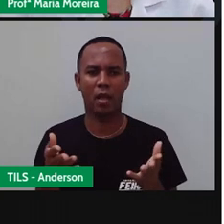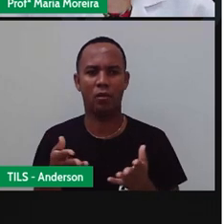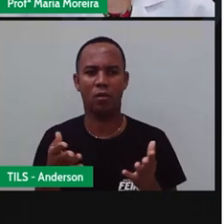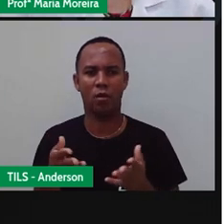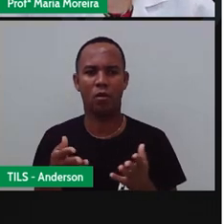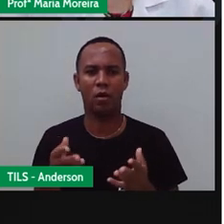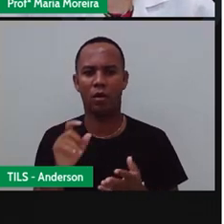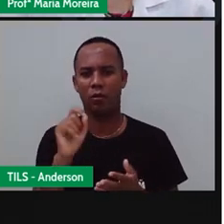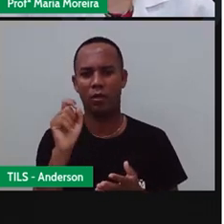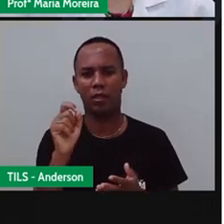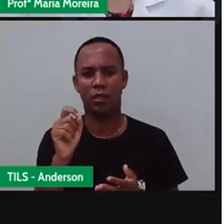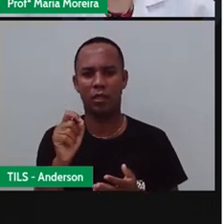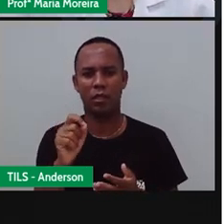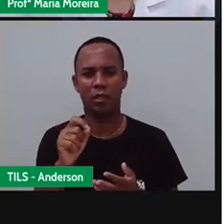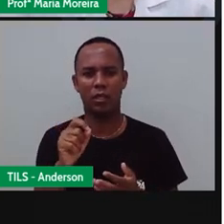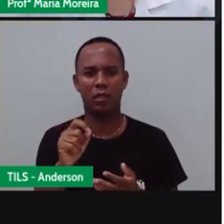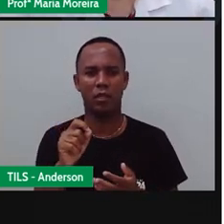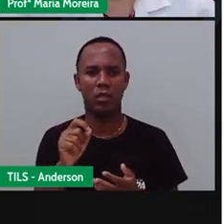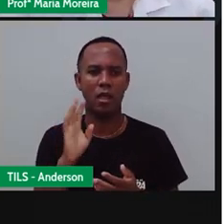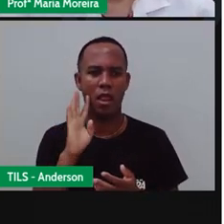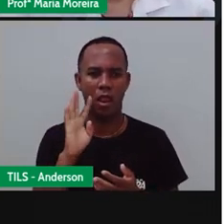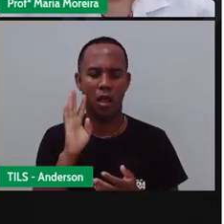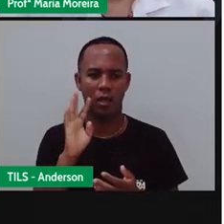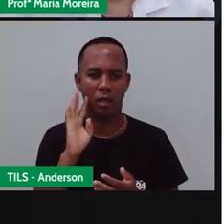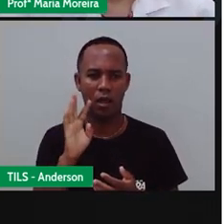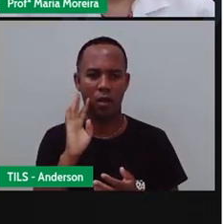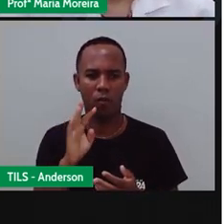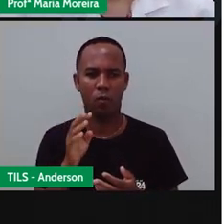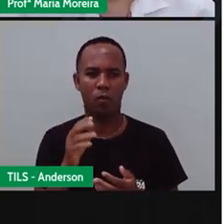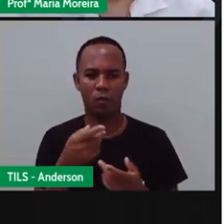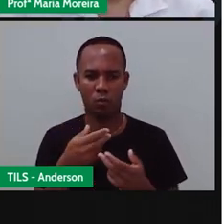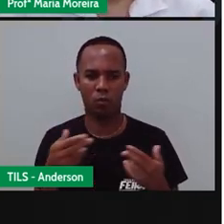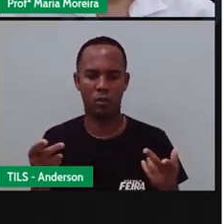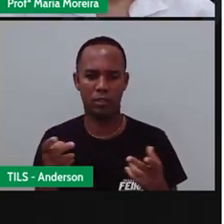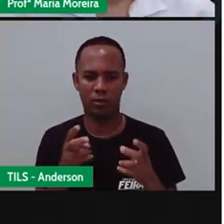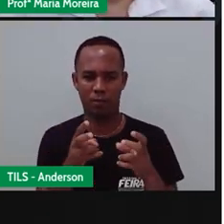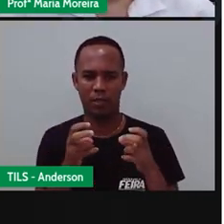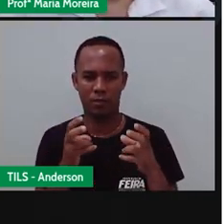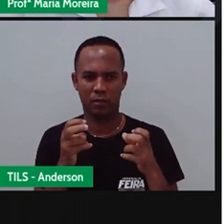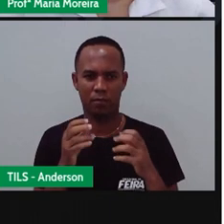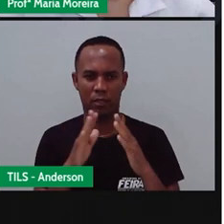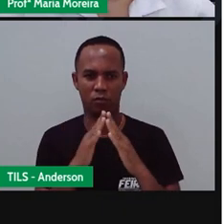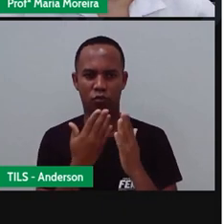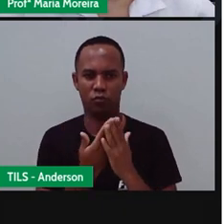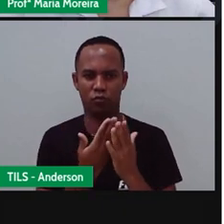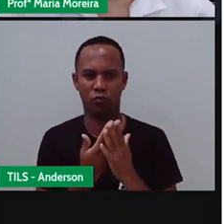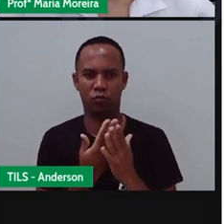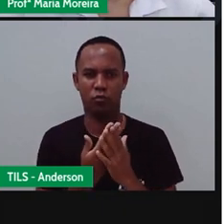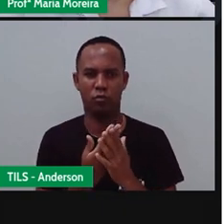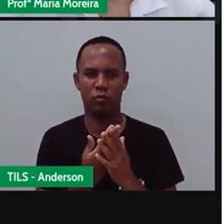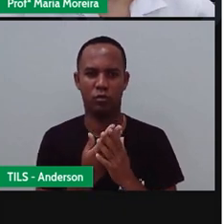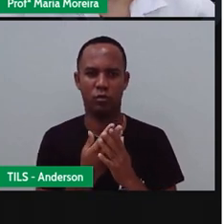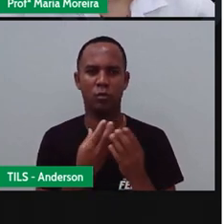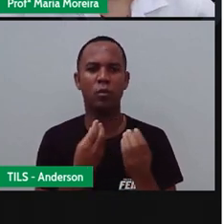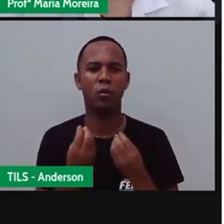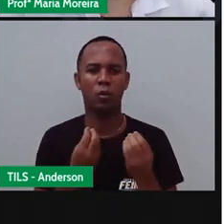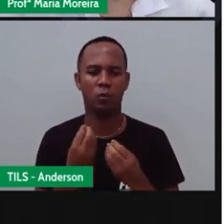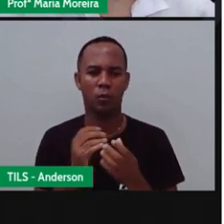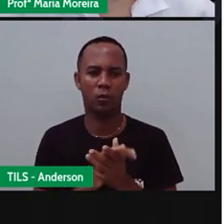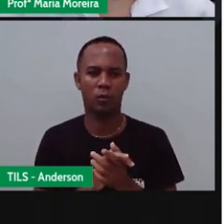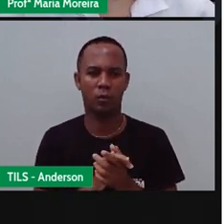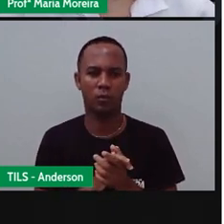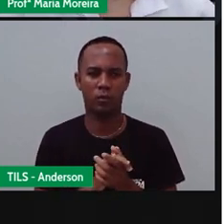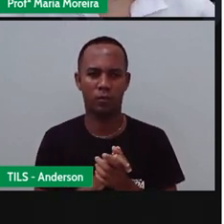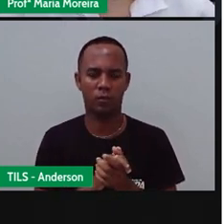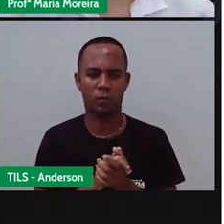interessante com vocês Vocês perceberam Que o início da nossa aula Já é passado? E que